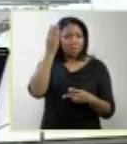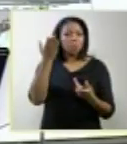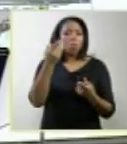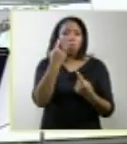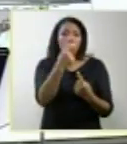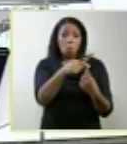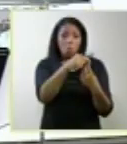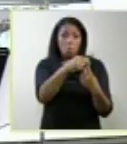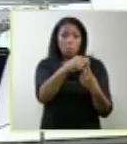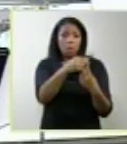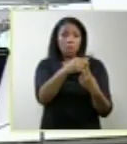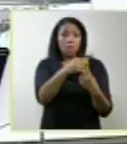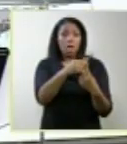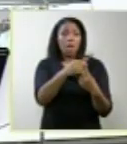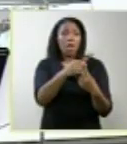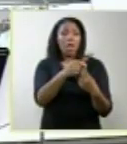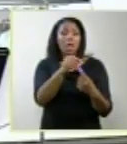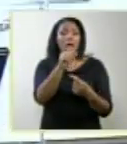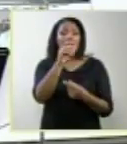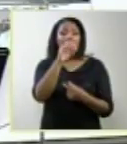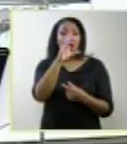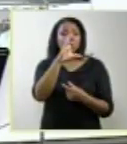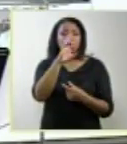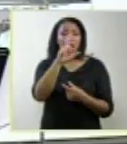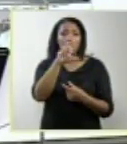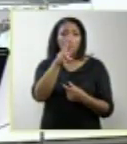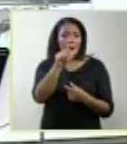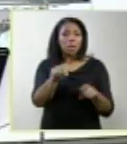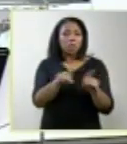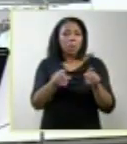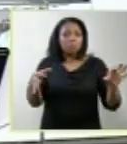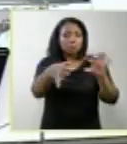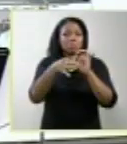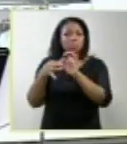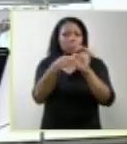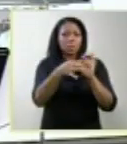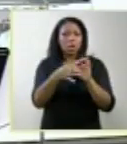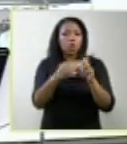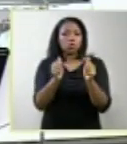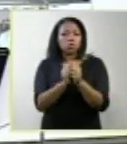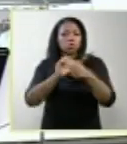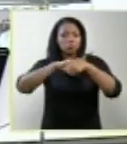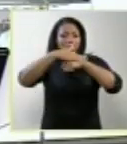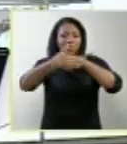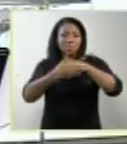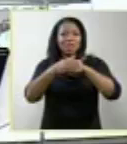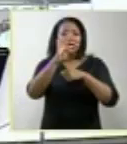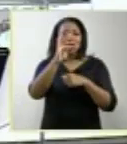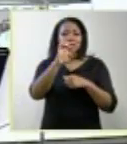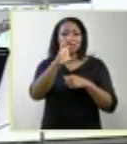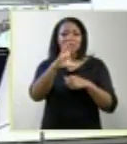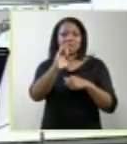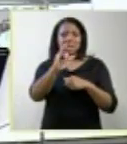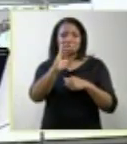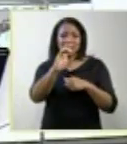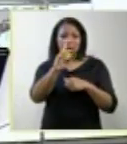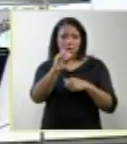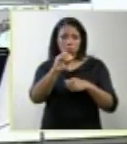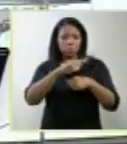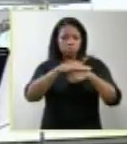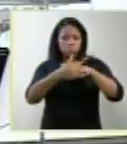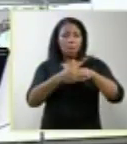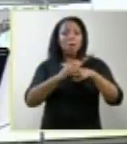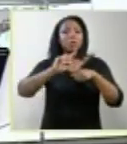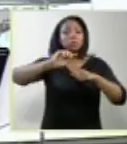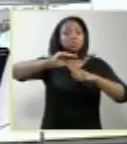exatamente onde está a seta da futura cabeça, uma falta de migração do tecido neural para a sua posição adequada para o correto